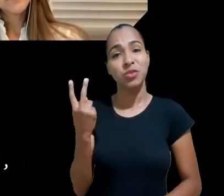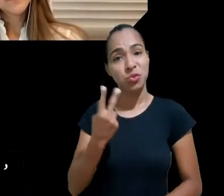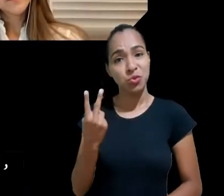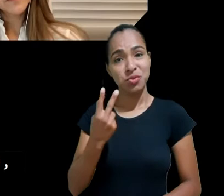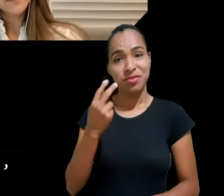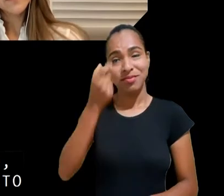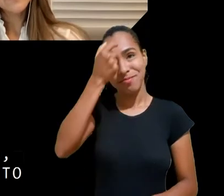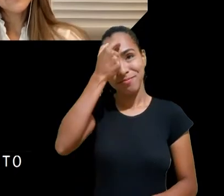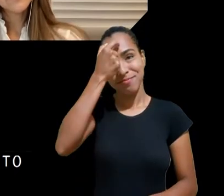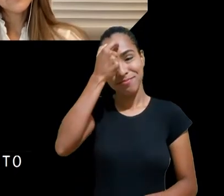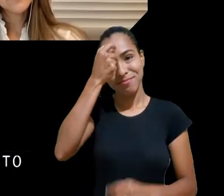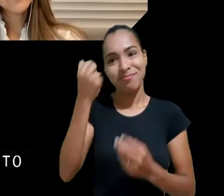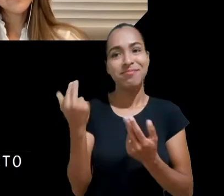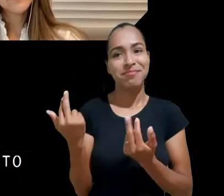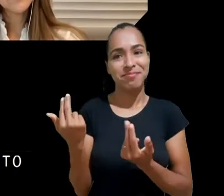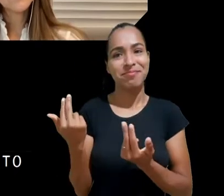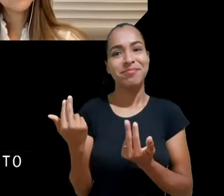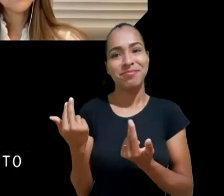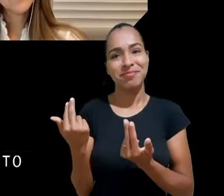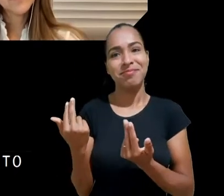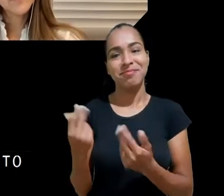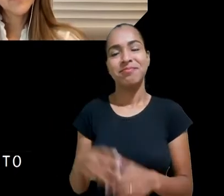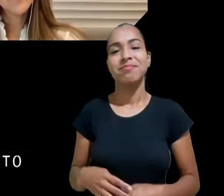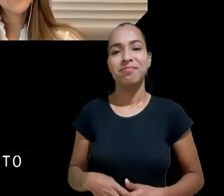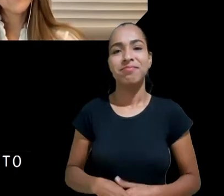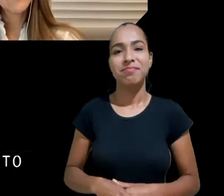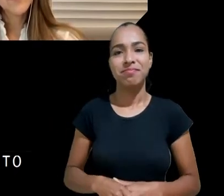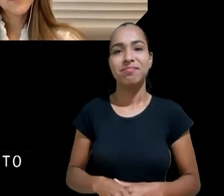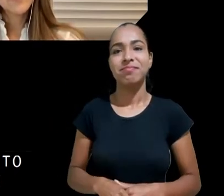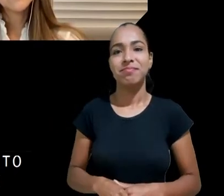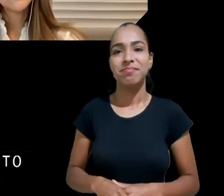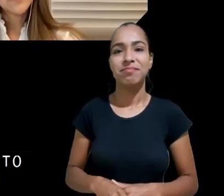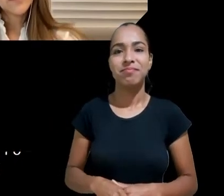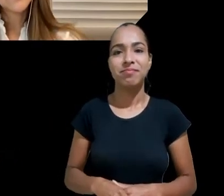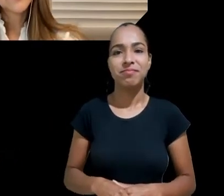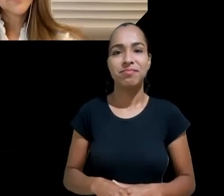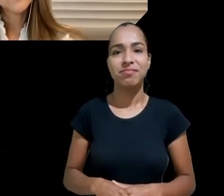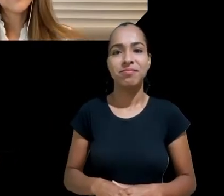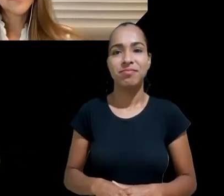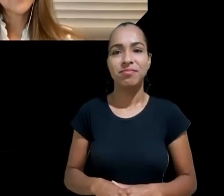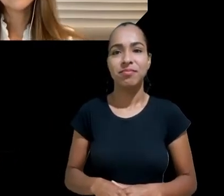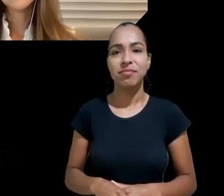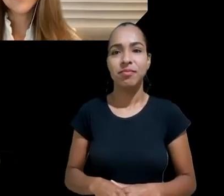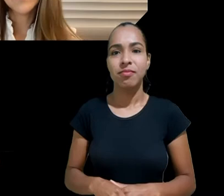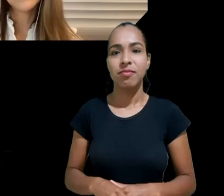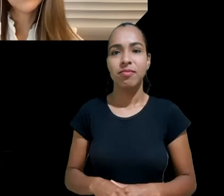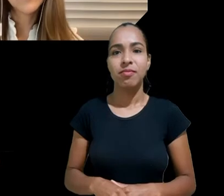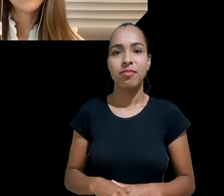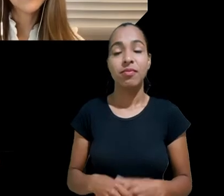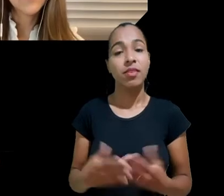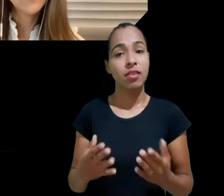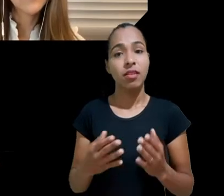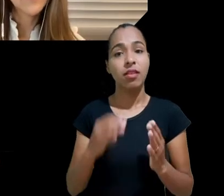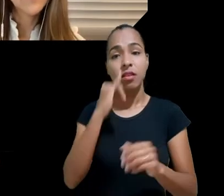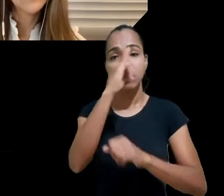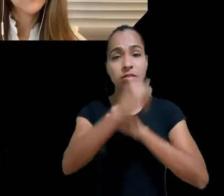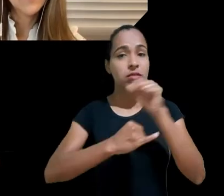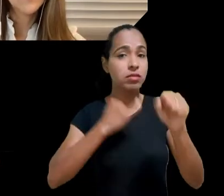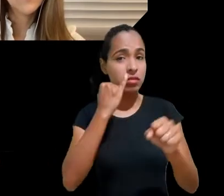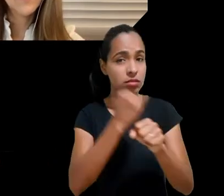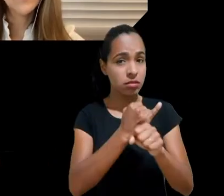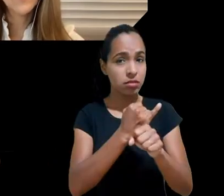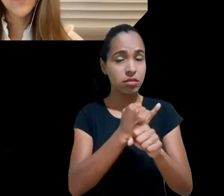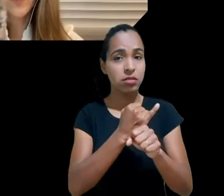Civil, na sua gênese, a ideia original da internet é muito bem